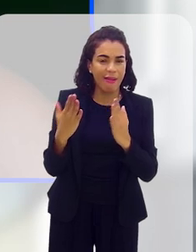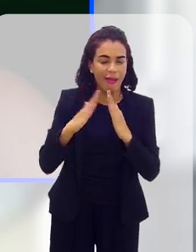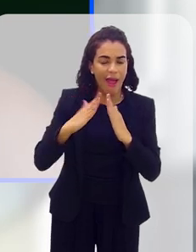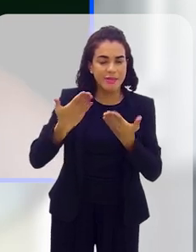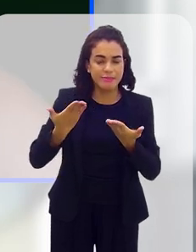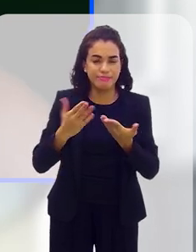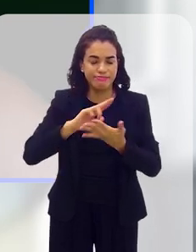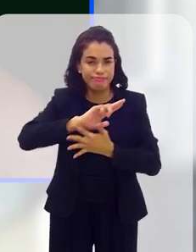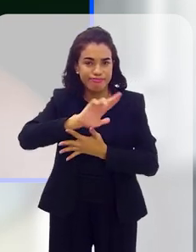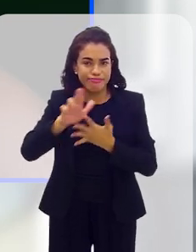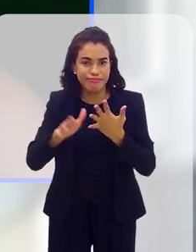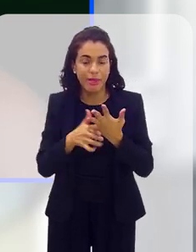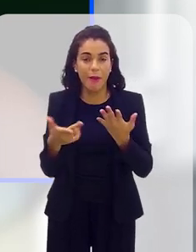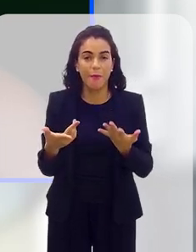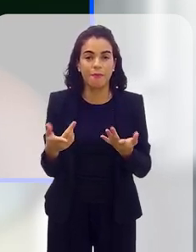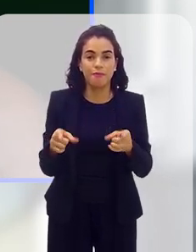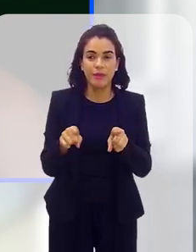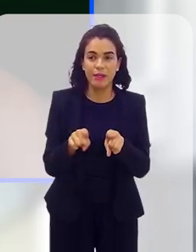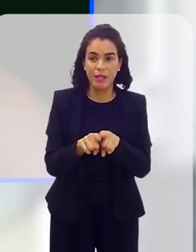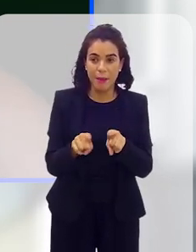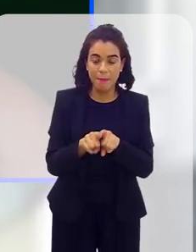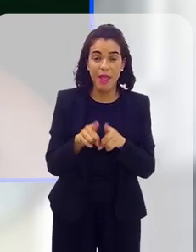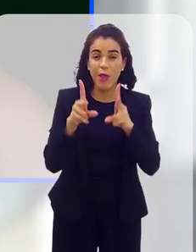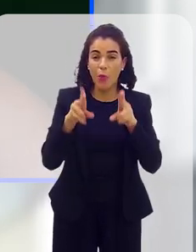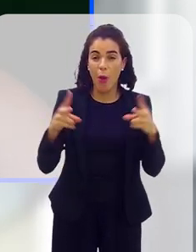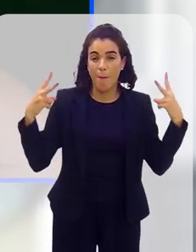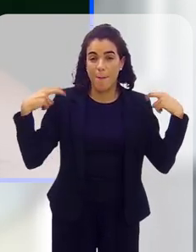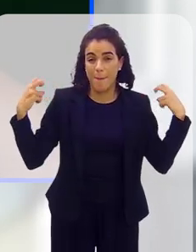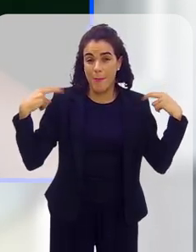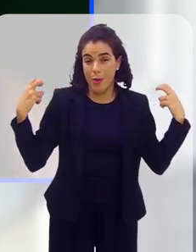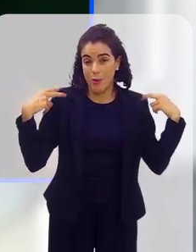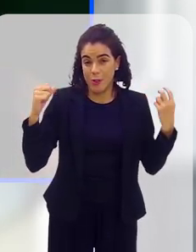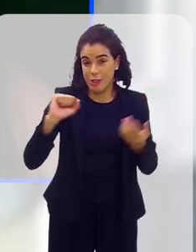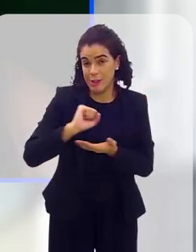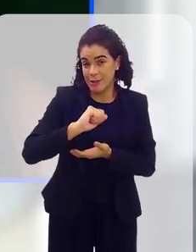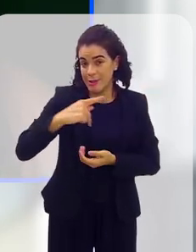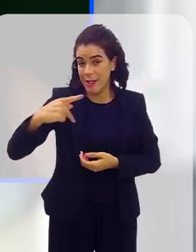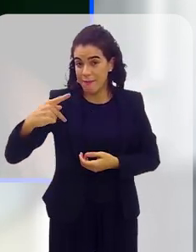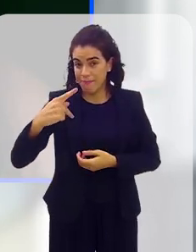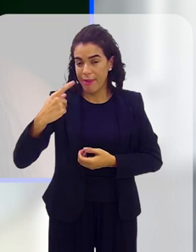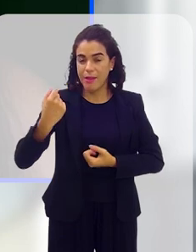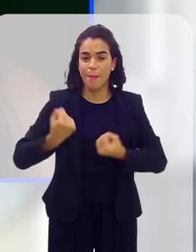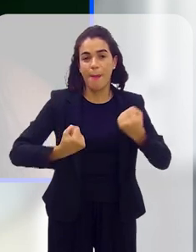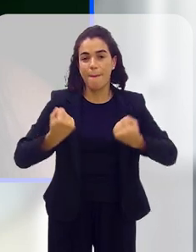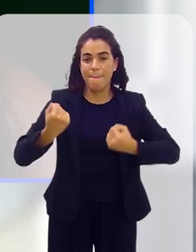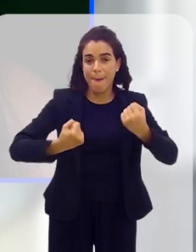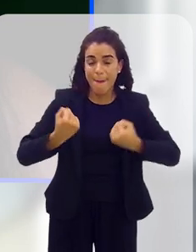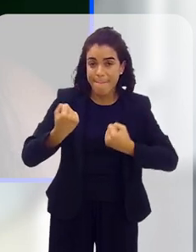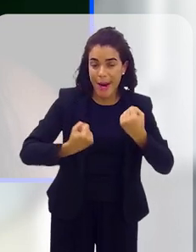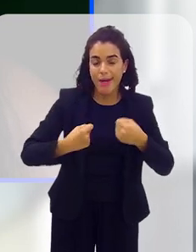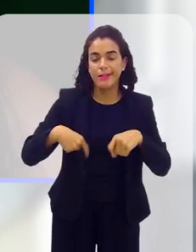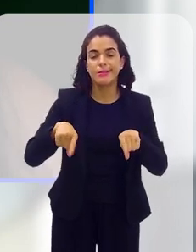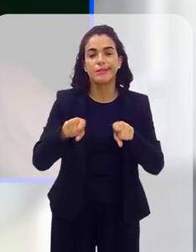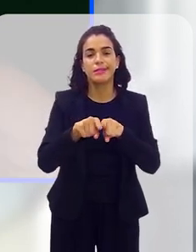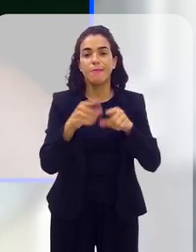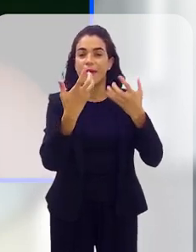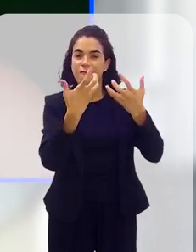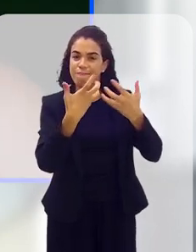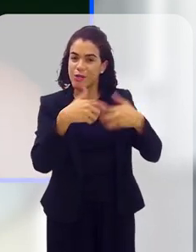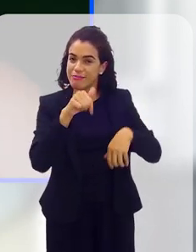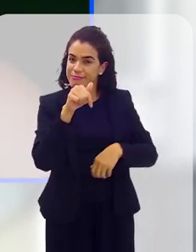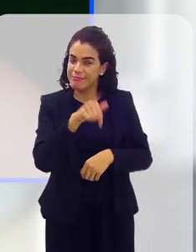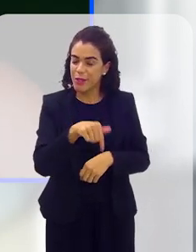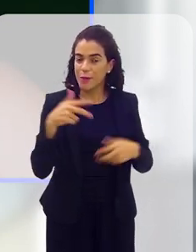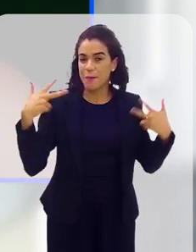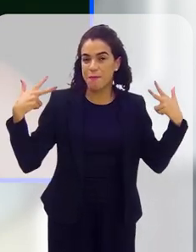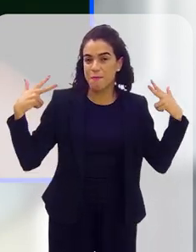e é assim também que funciona com os botões de aplicativo, né, é assim